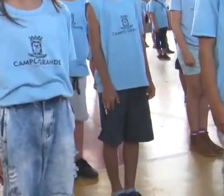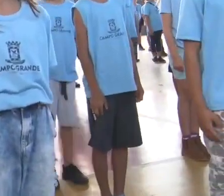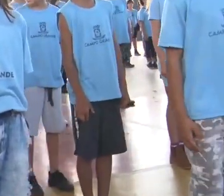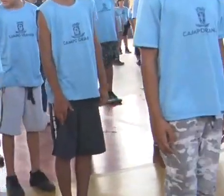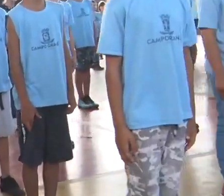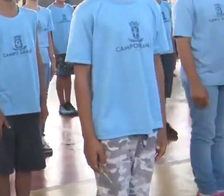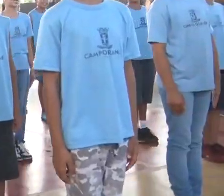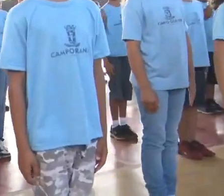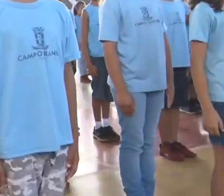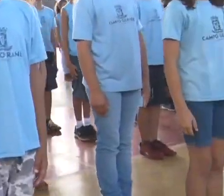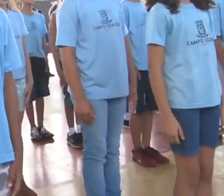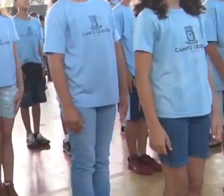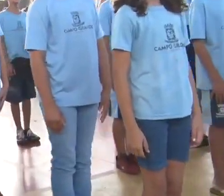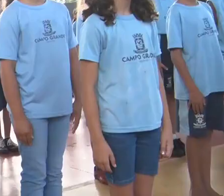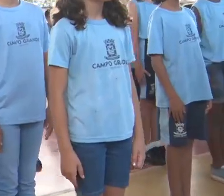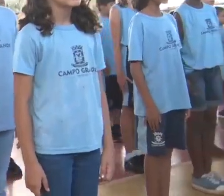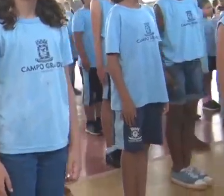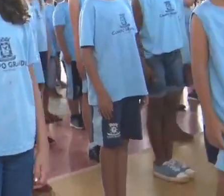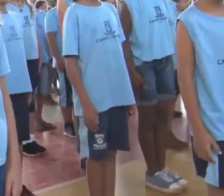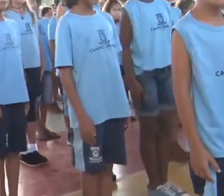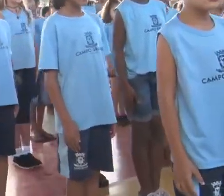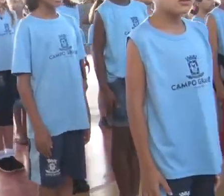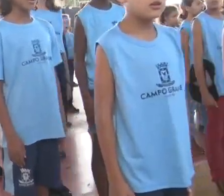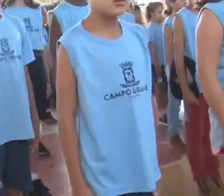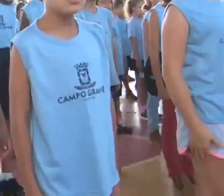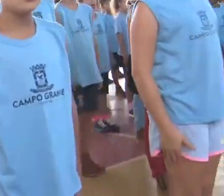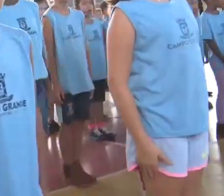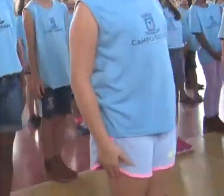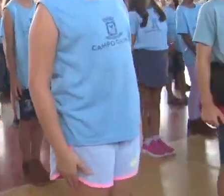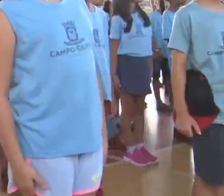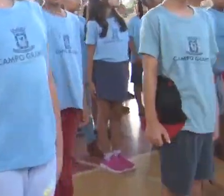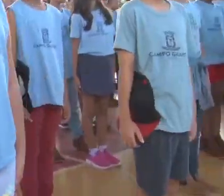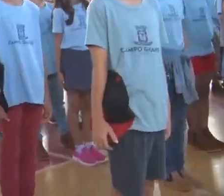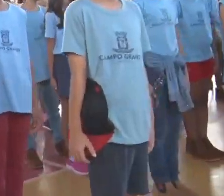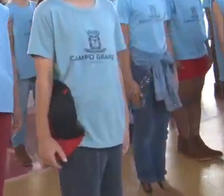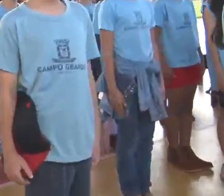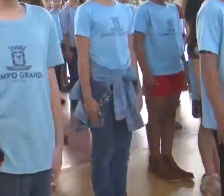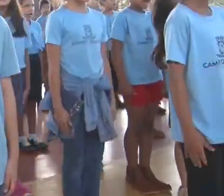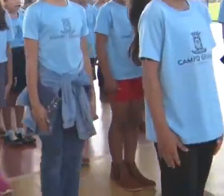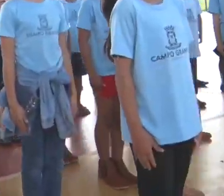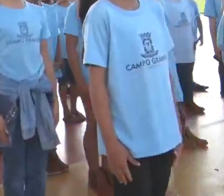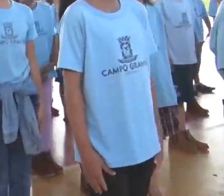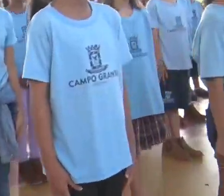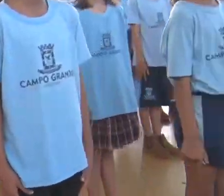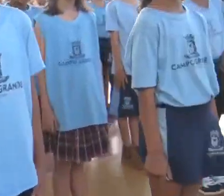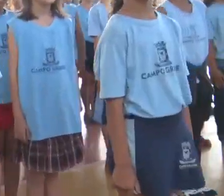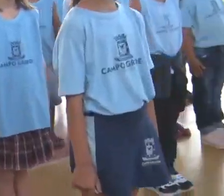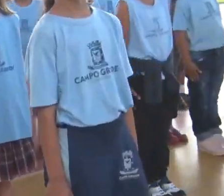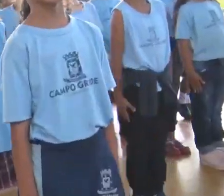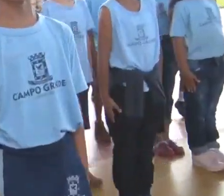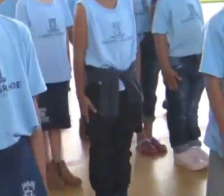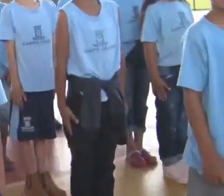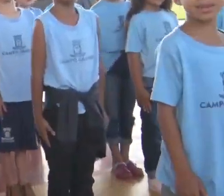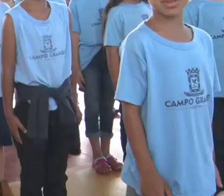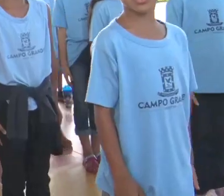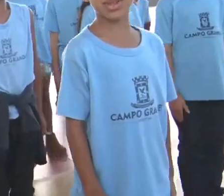céu da pátria nesse instante Seu melhor, nessa igualdade